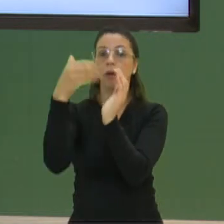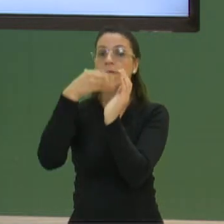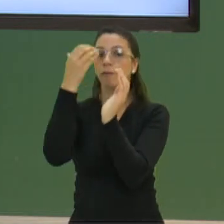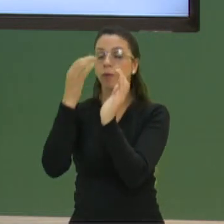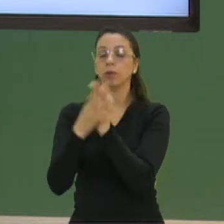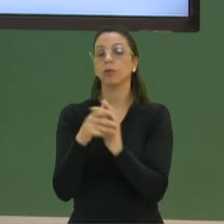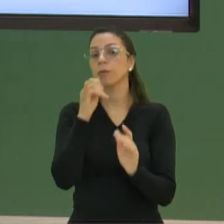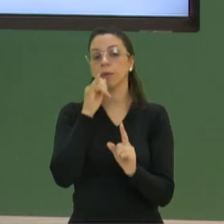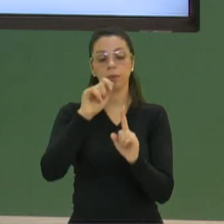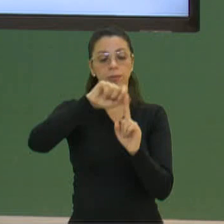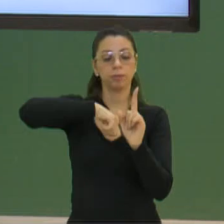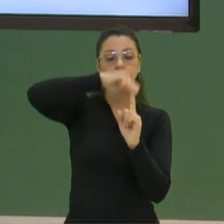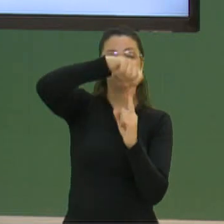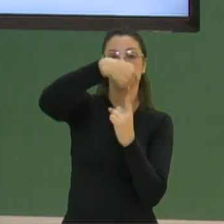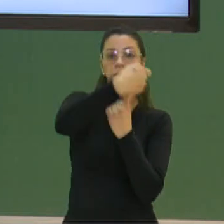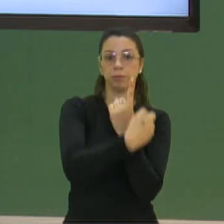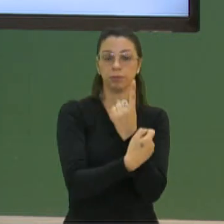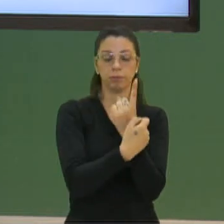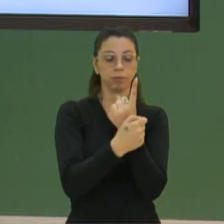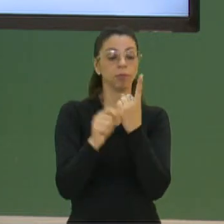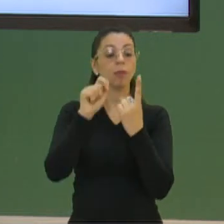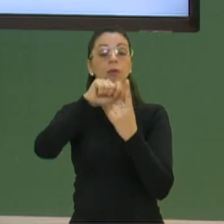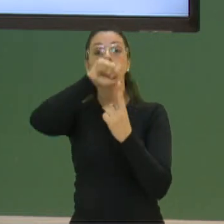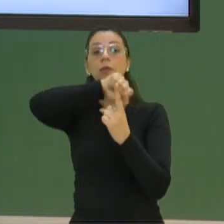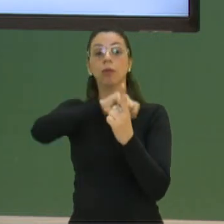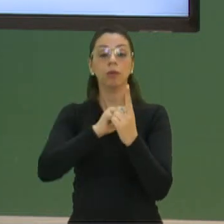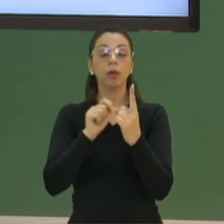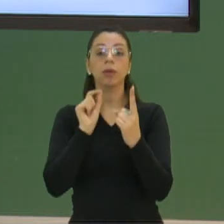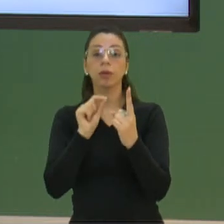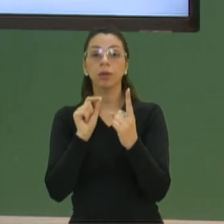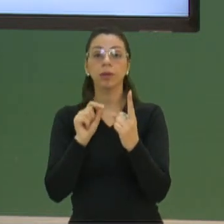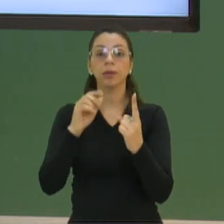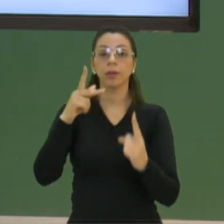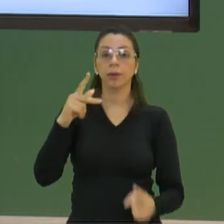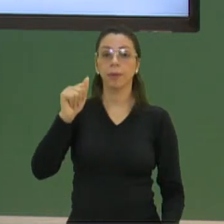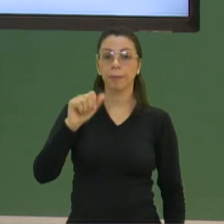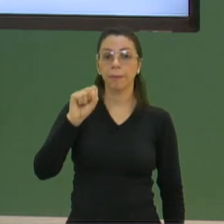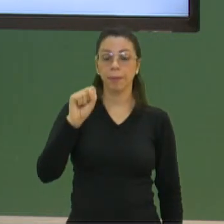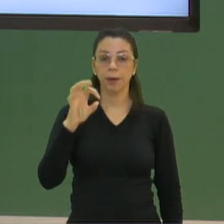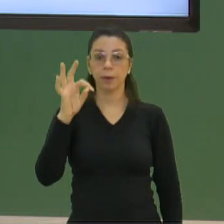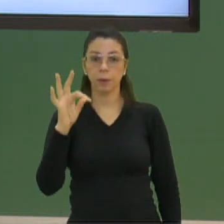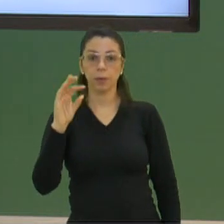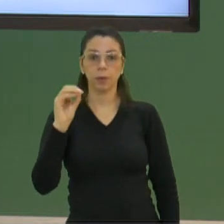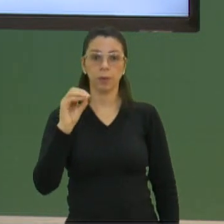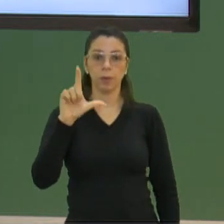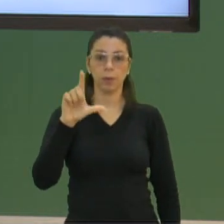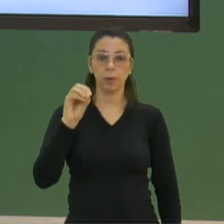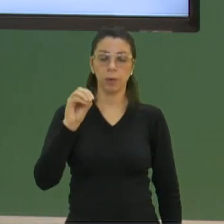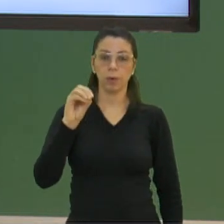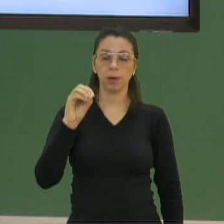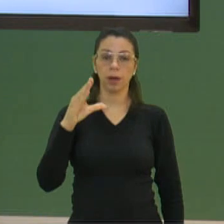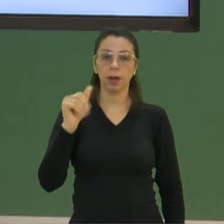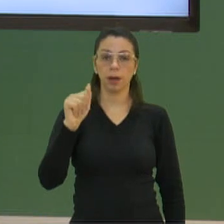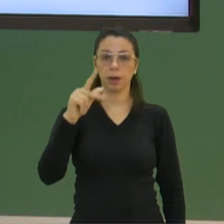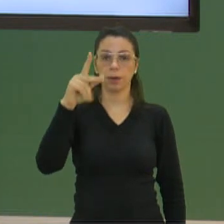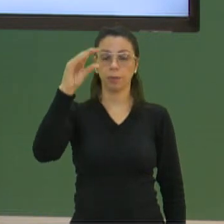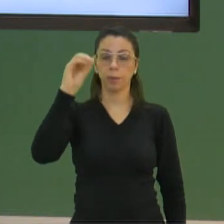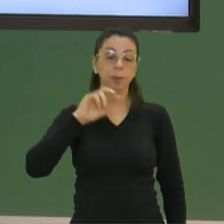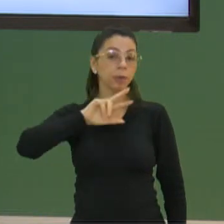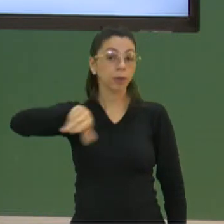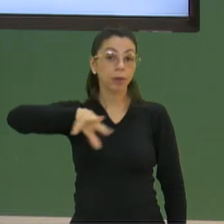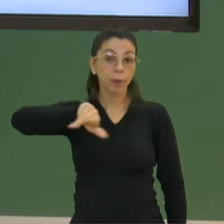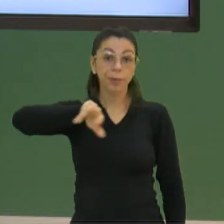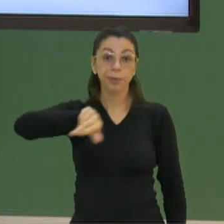você pode contar para a sua família que a banana é um fruto partenocárpico, que não tem semente, que é diferente da laranja,